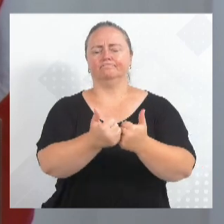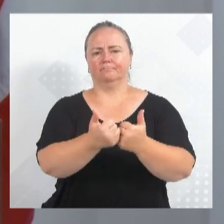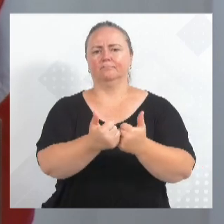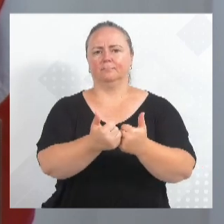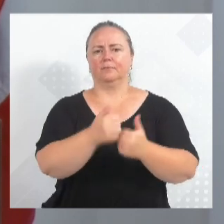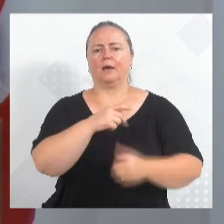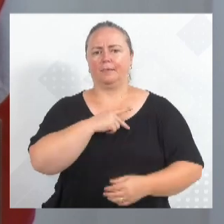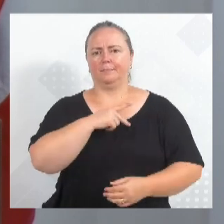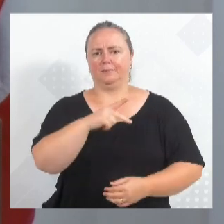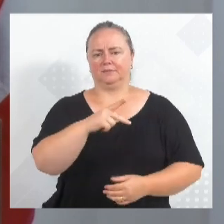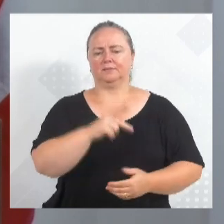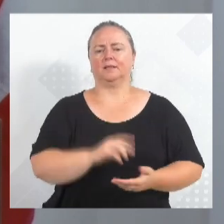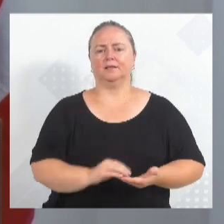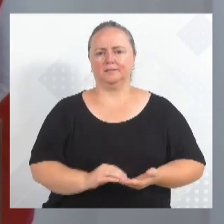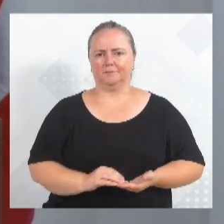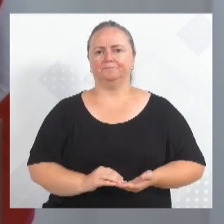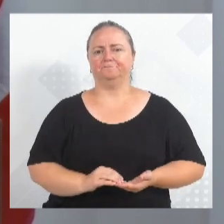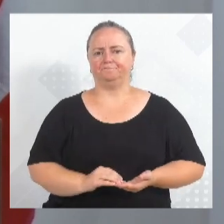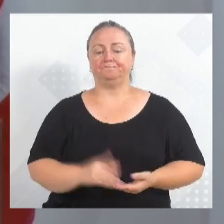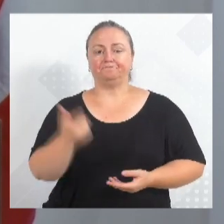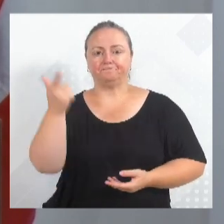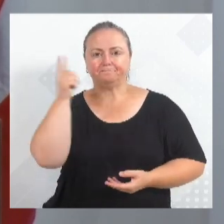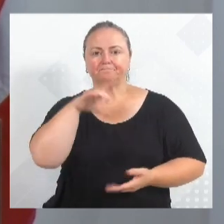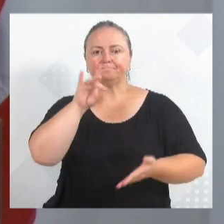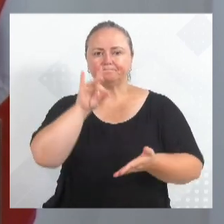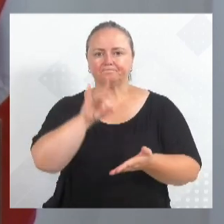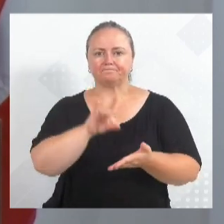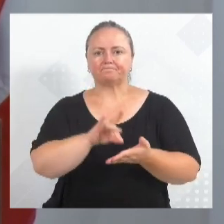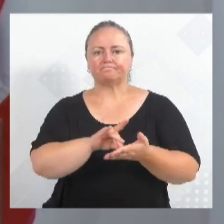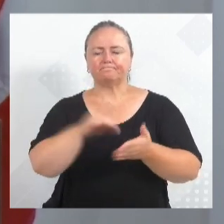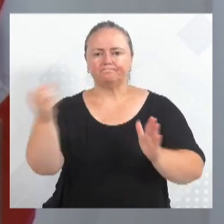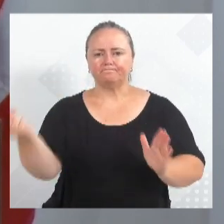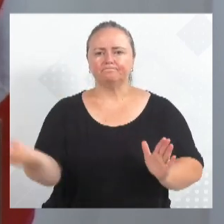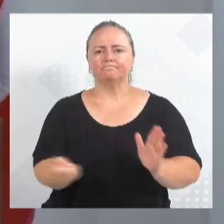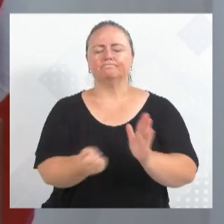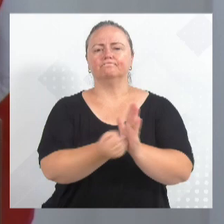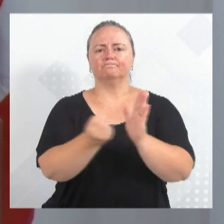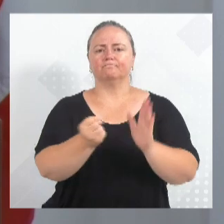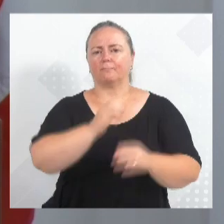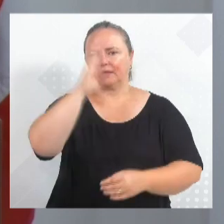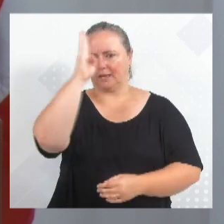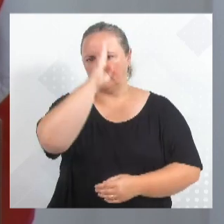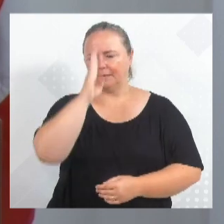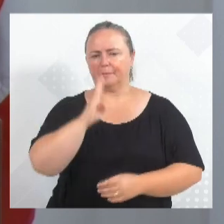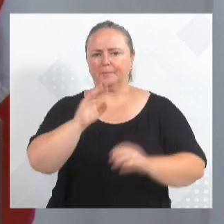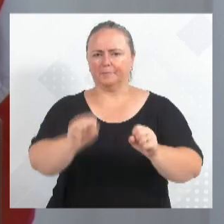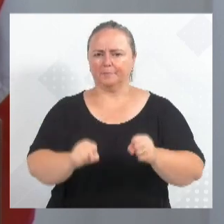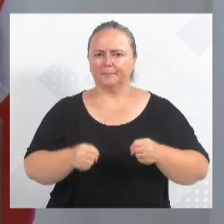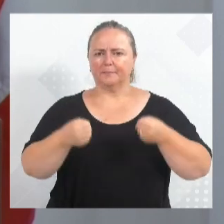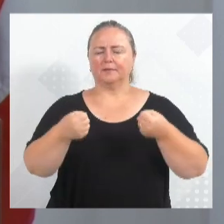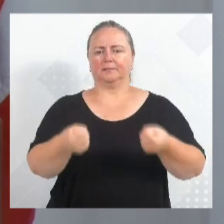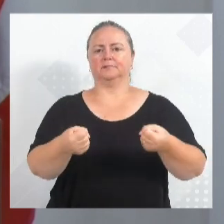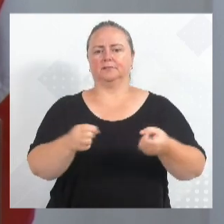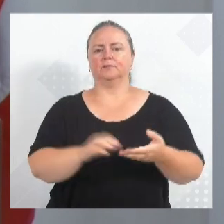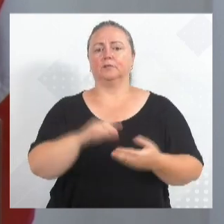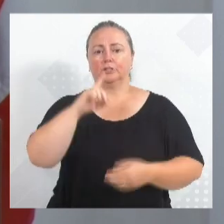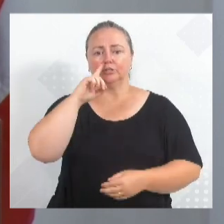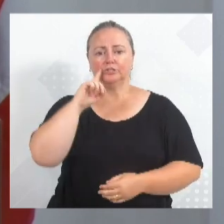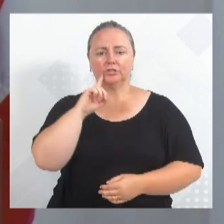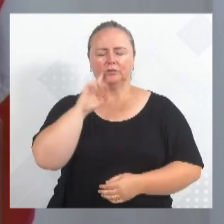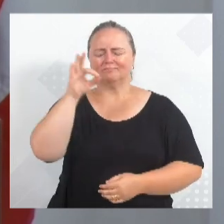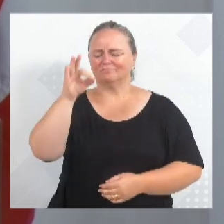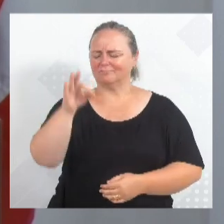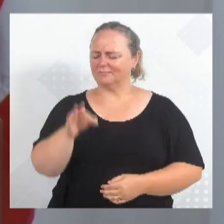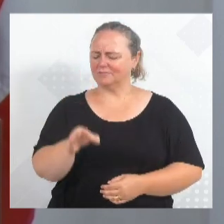possa realmente continuar com essa bandeira, com essa bandeira, para que a gente, o vereador Diego Nazato foi feliz na sua fala, o